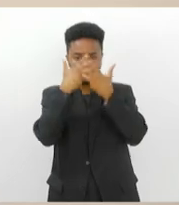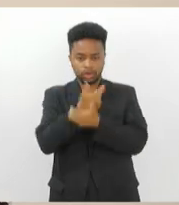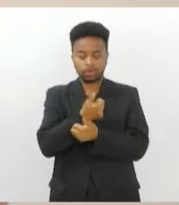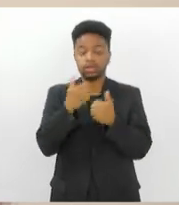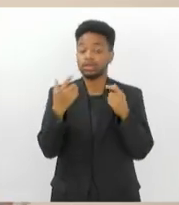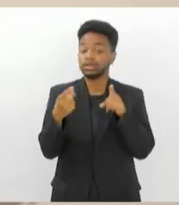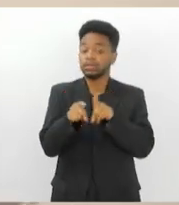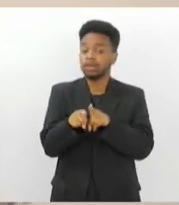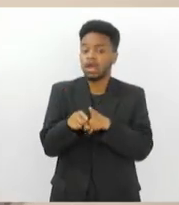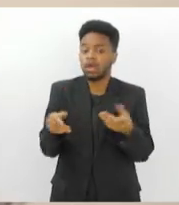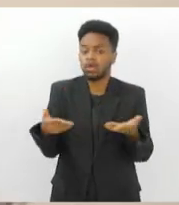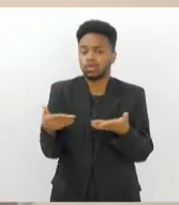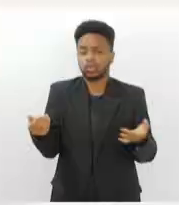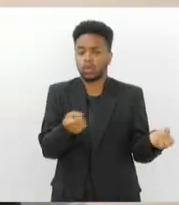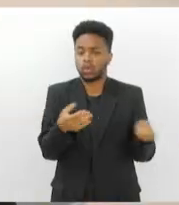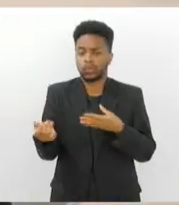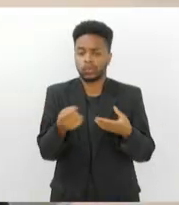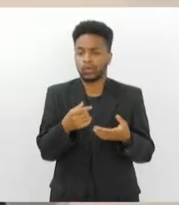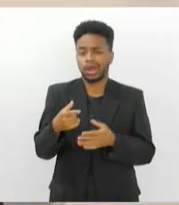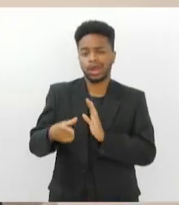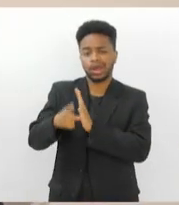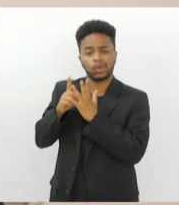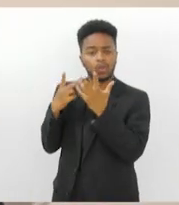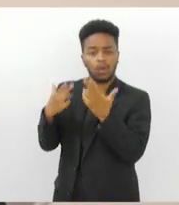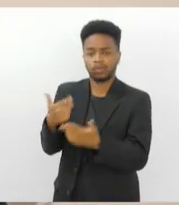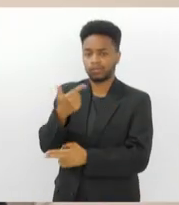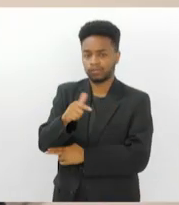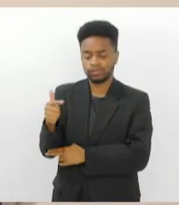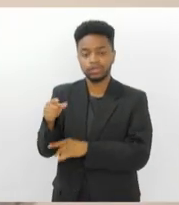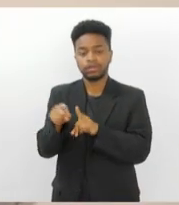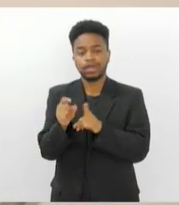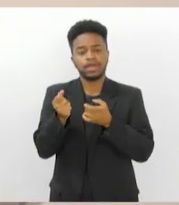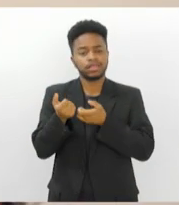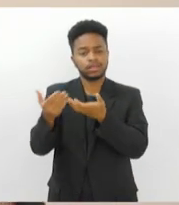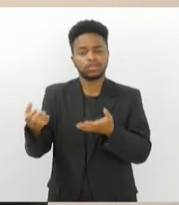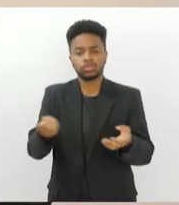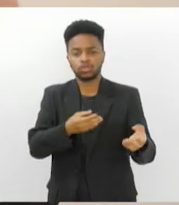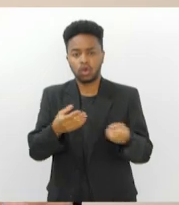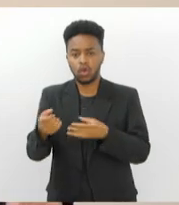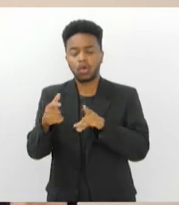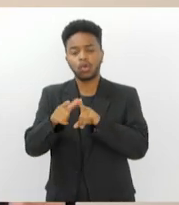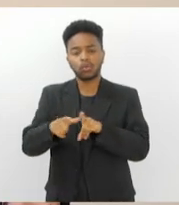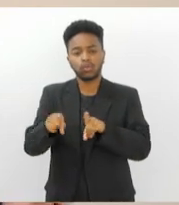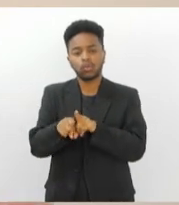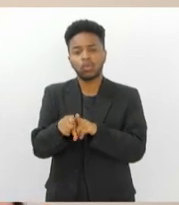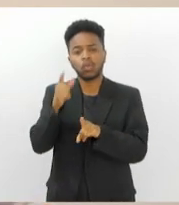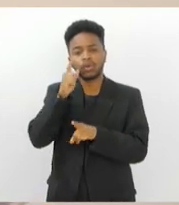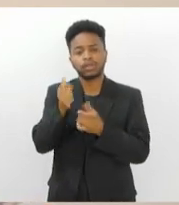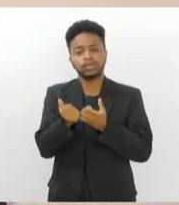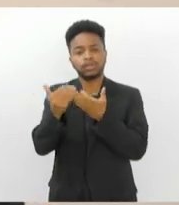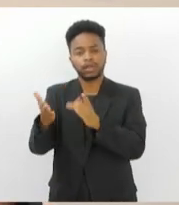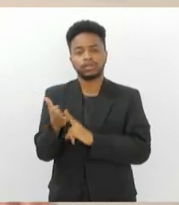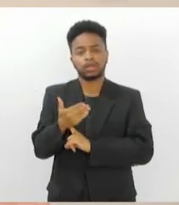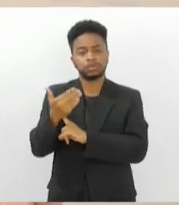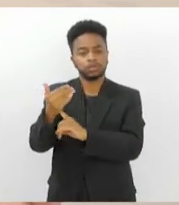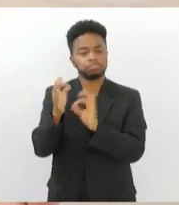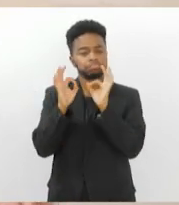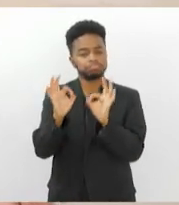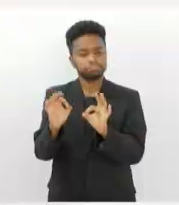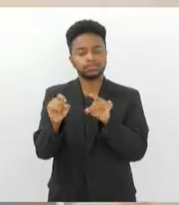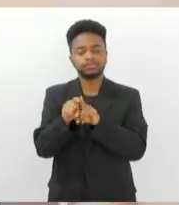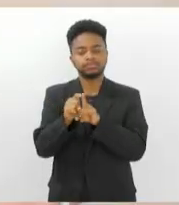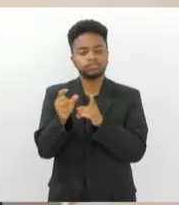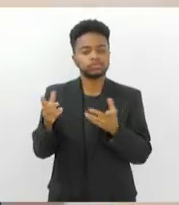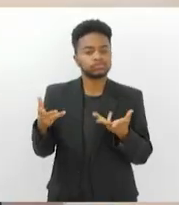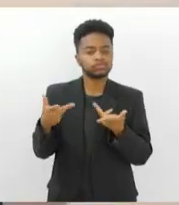inovação que a gente nunca viu aqui no ECA. Uma grande entrega inovadora, a gente pode também estar de novo entregando tecnologia de ponta, entregando qualificação para os